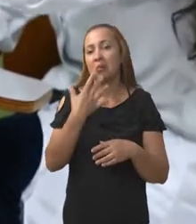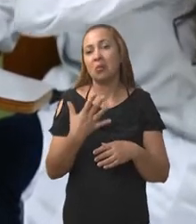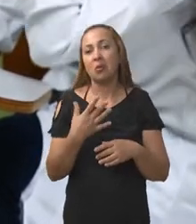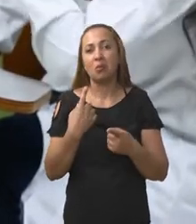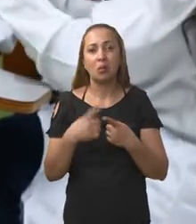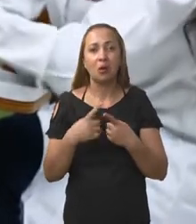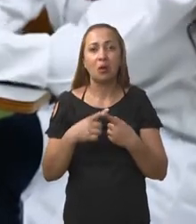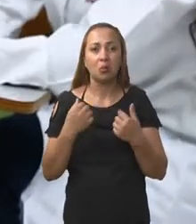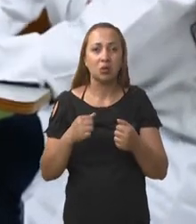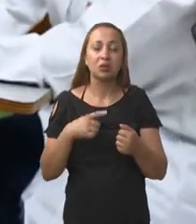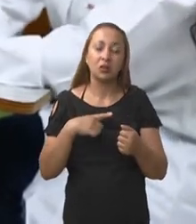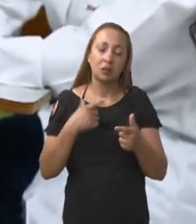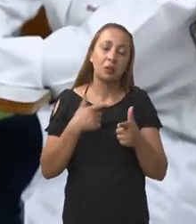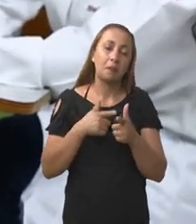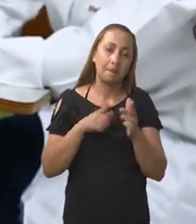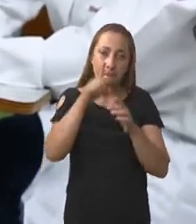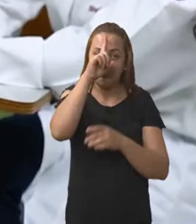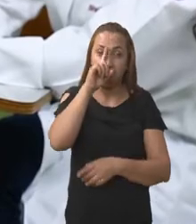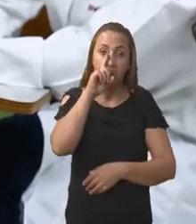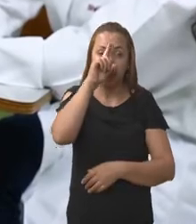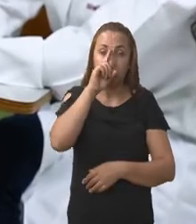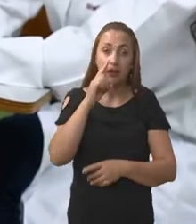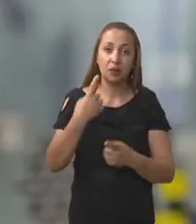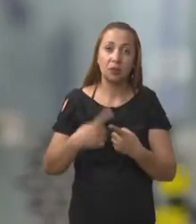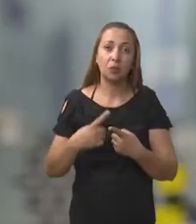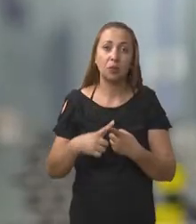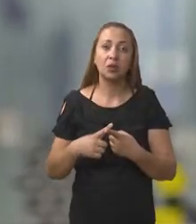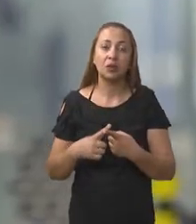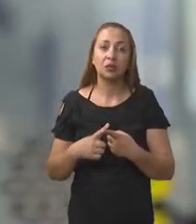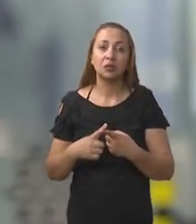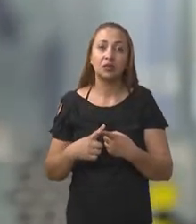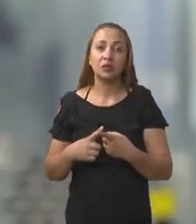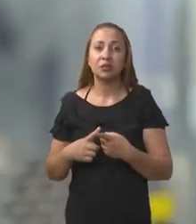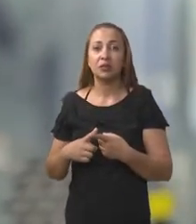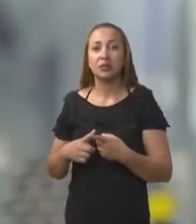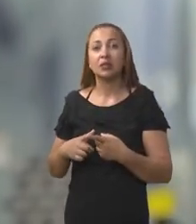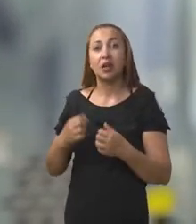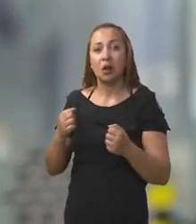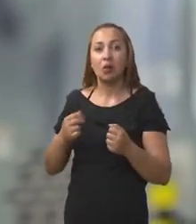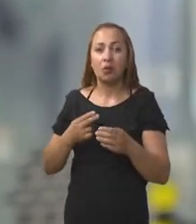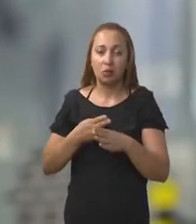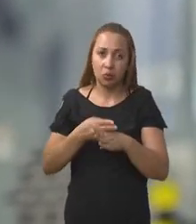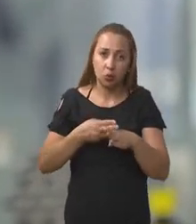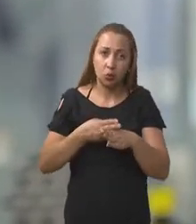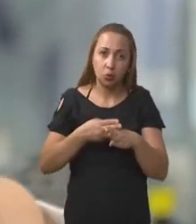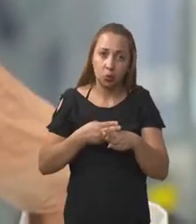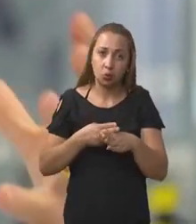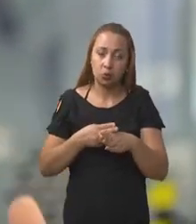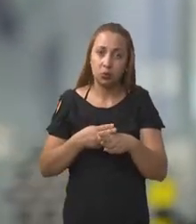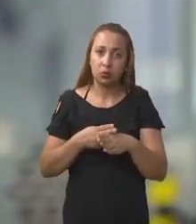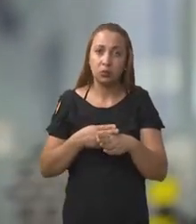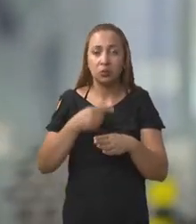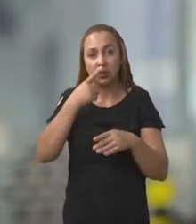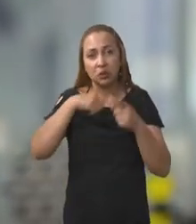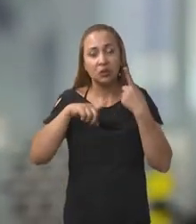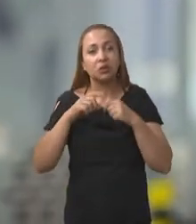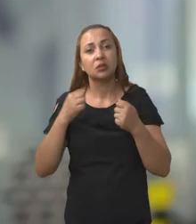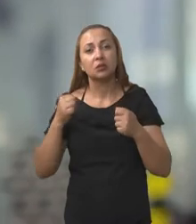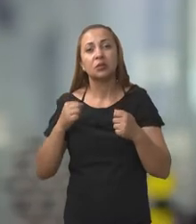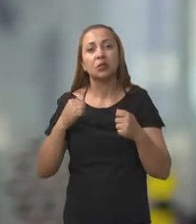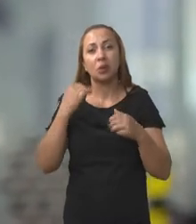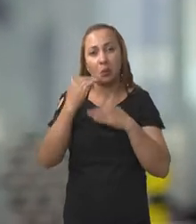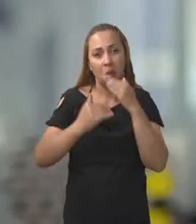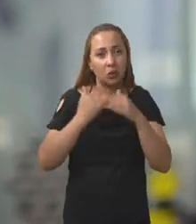porque poderia pôr em risco por conta da superfície desse dispositivo poder ser danosa para superfície da língua. Tinha que ser